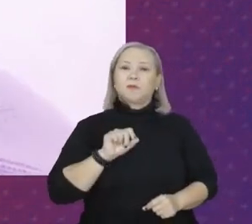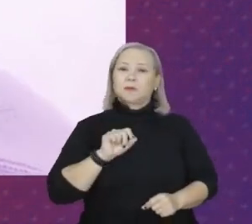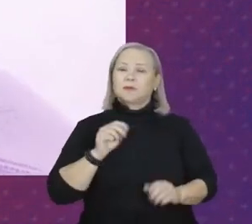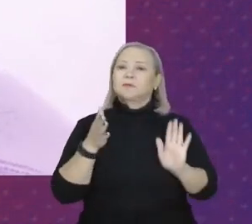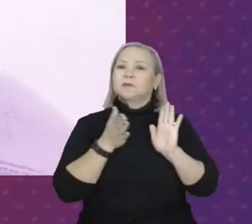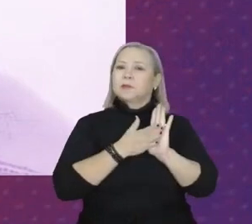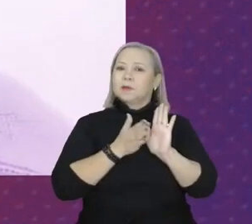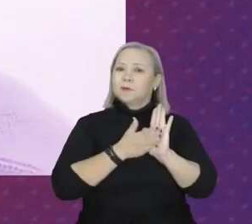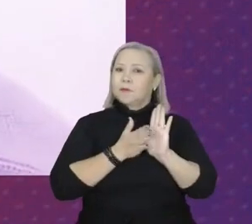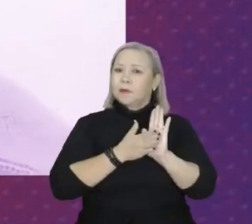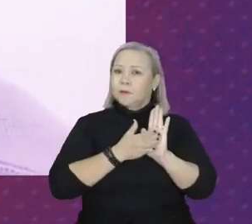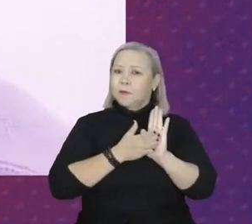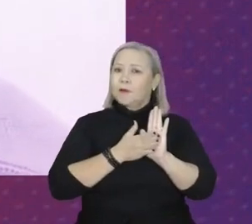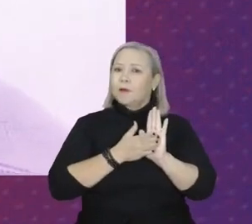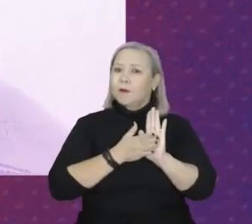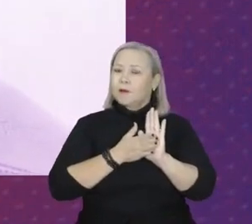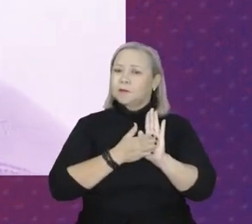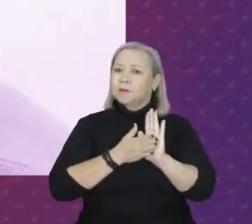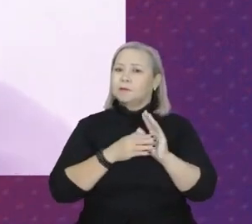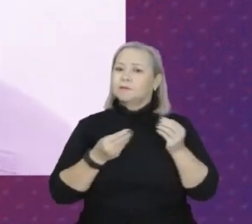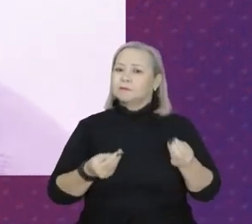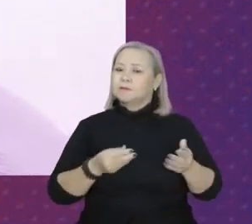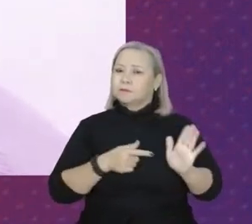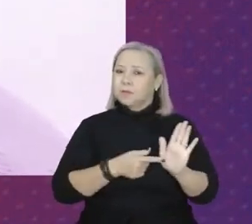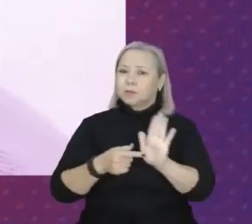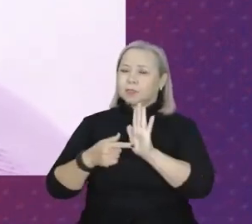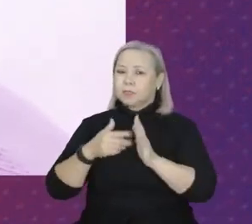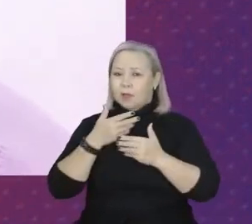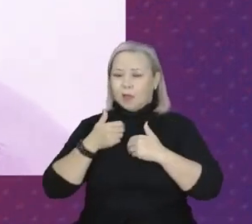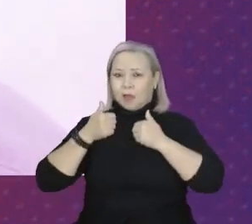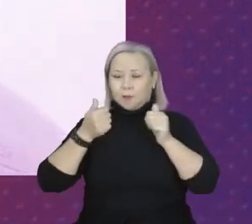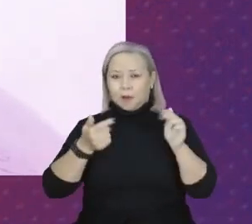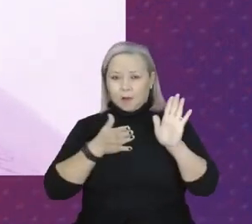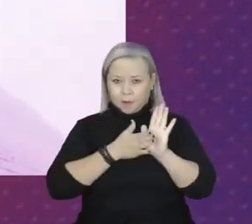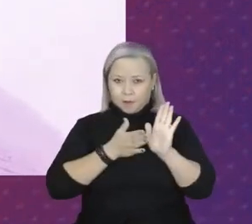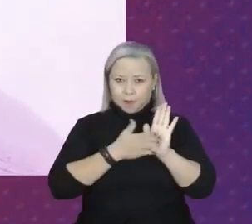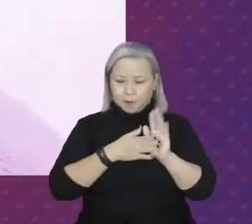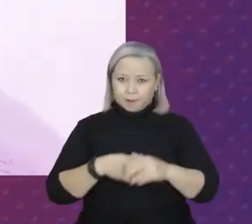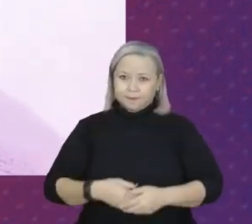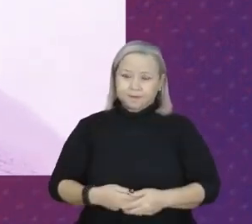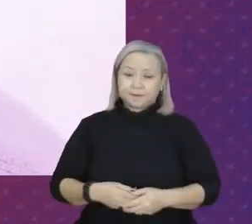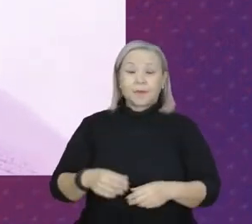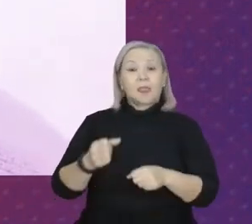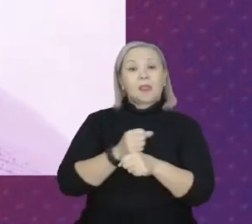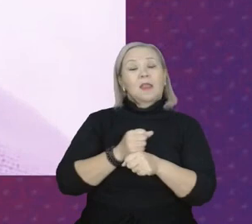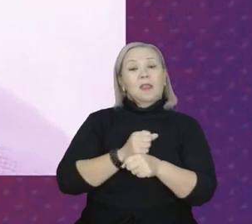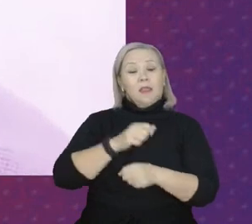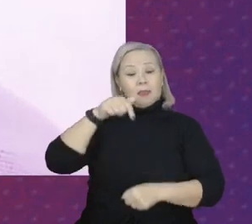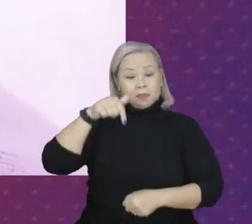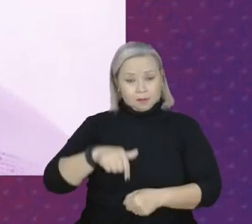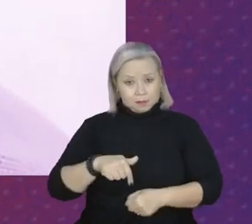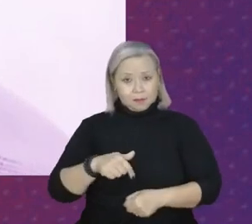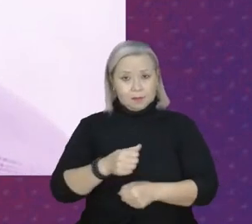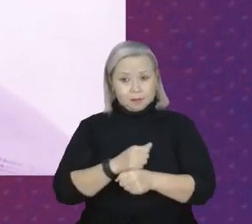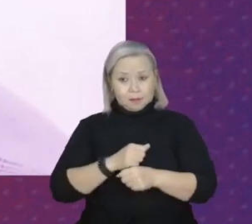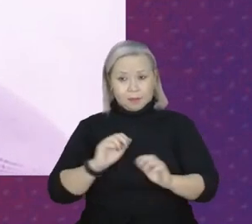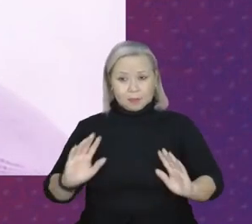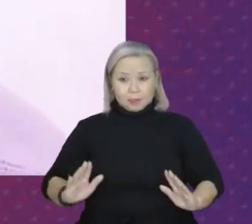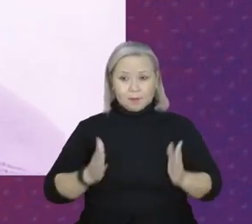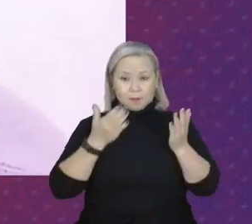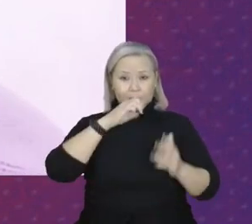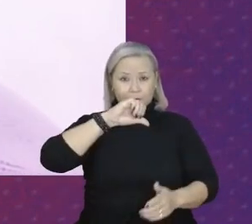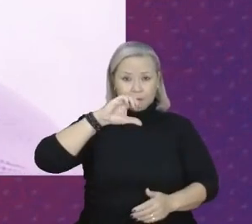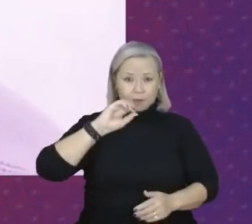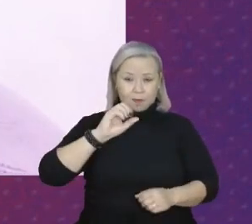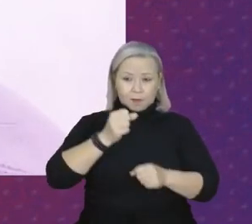proposta colocada é a melhor proposta. Esse ano, celebramos 90